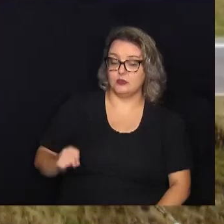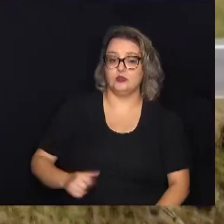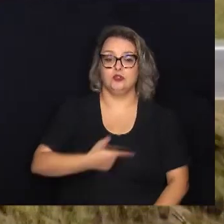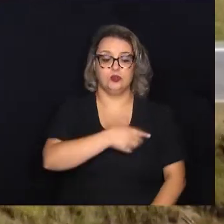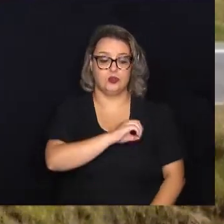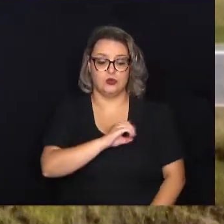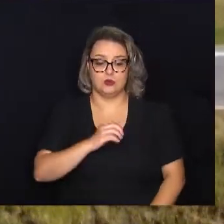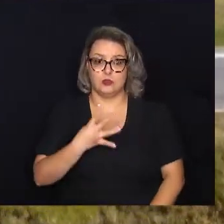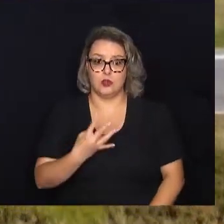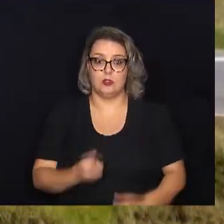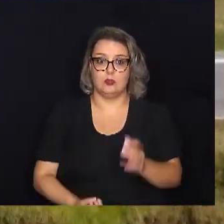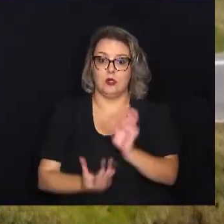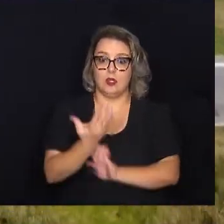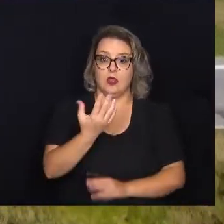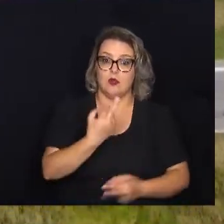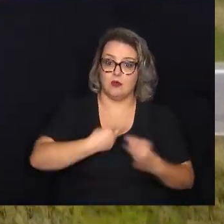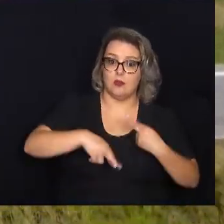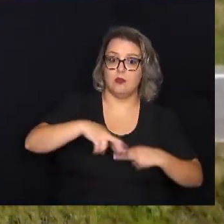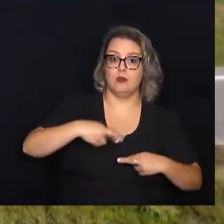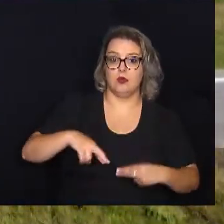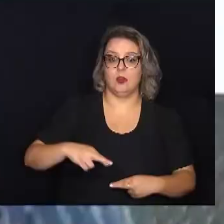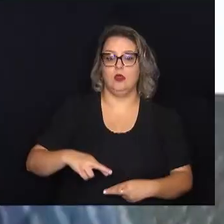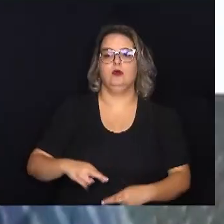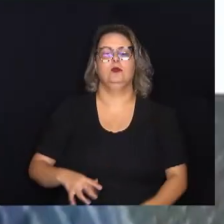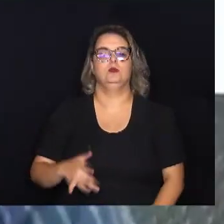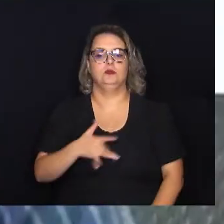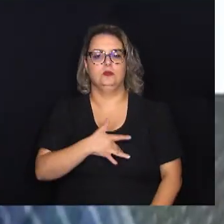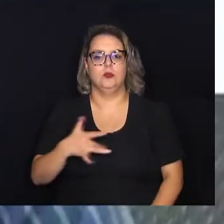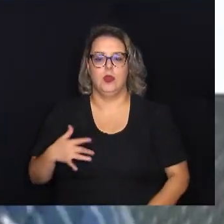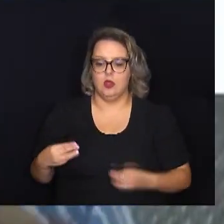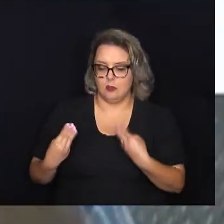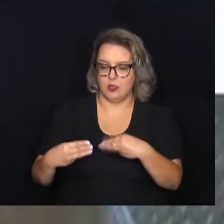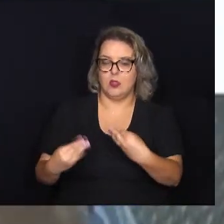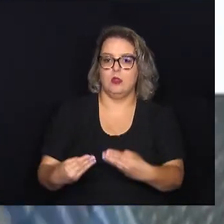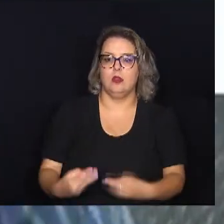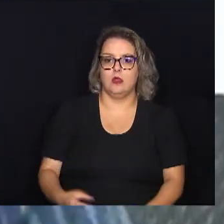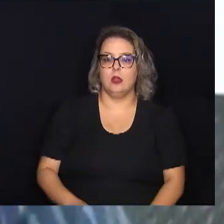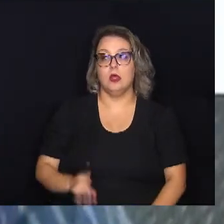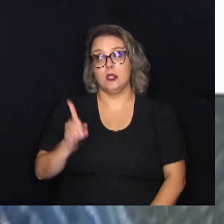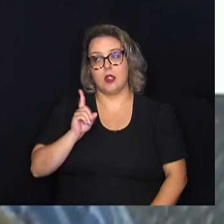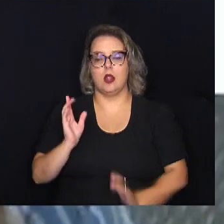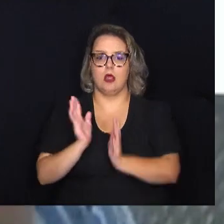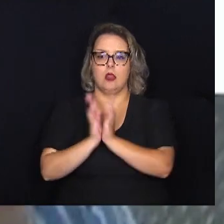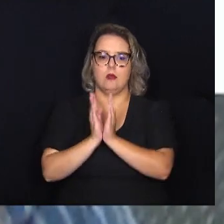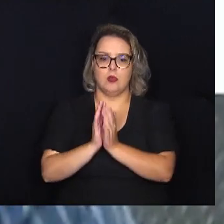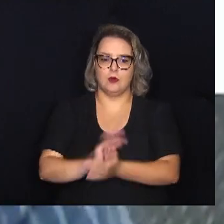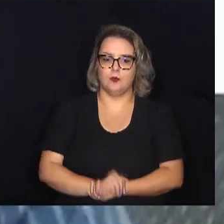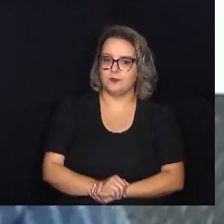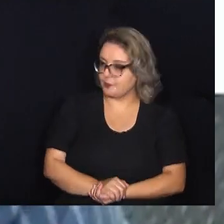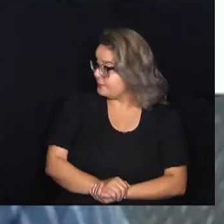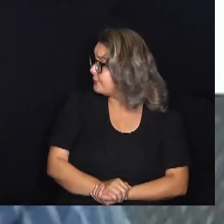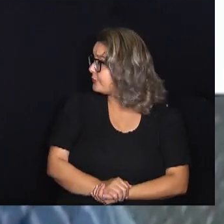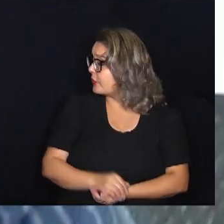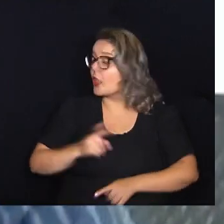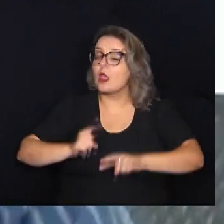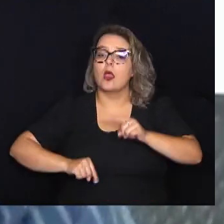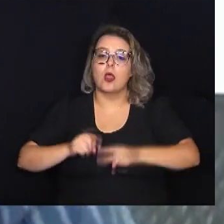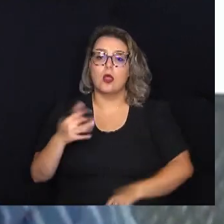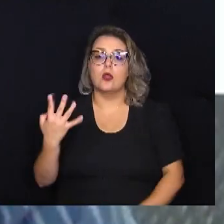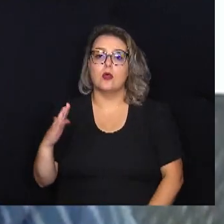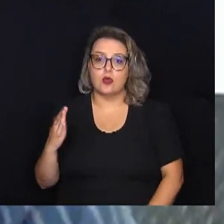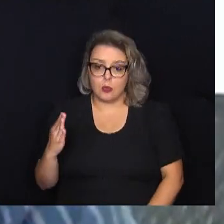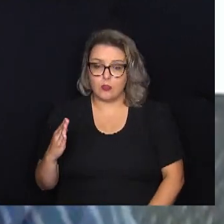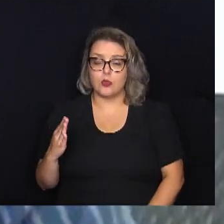Ministério da Saúde e localizada em Pernambuco. É uma matéria-prima singular, porque é um produto biológico, a medida do sangue.